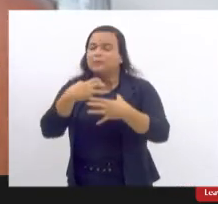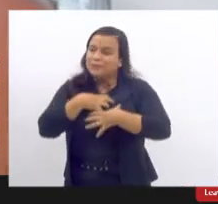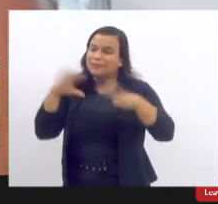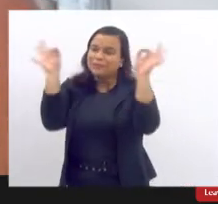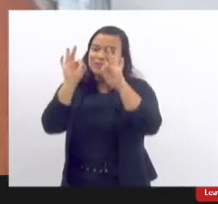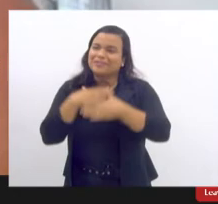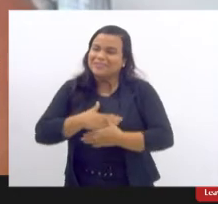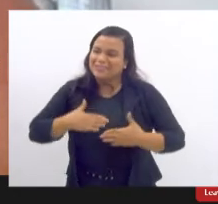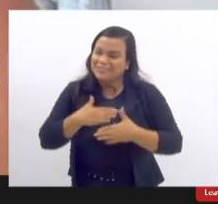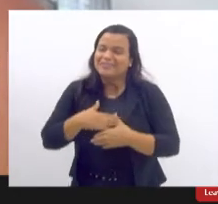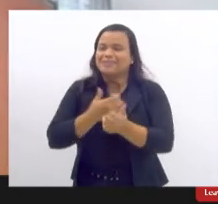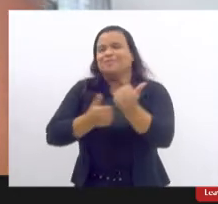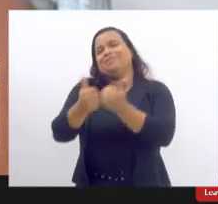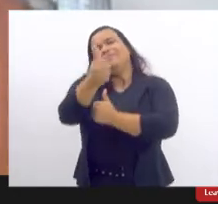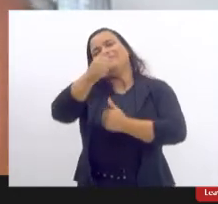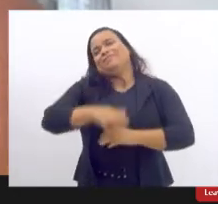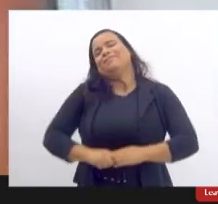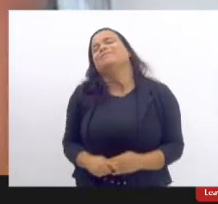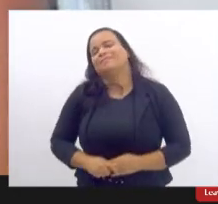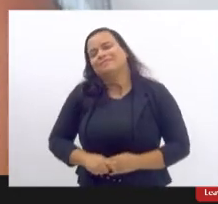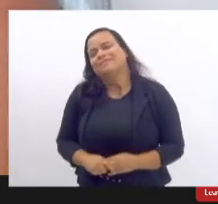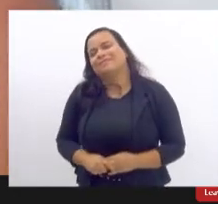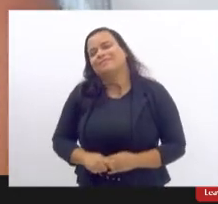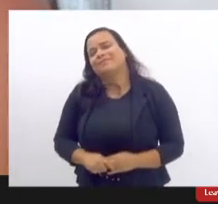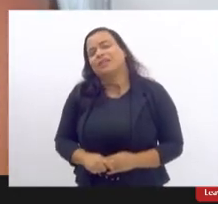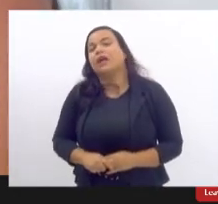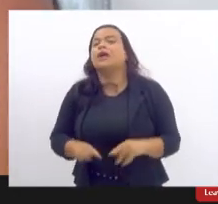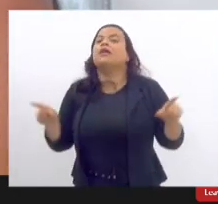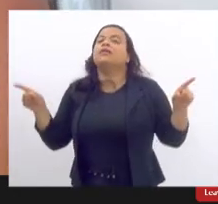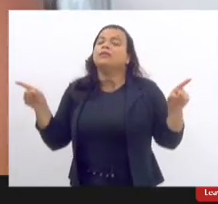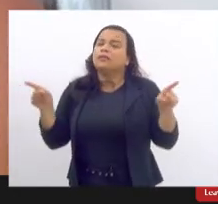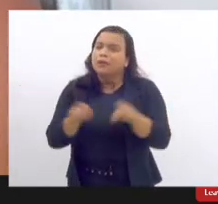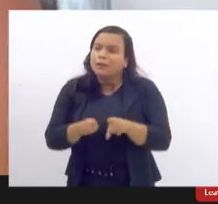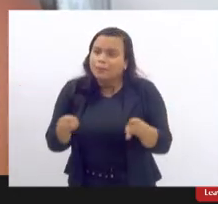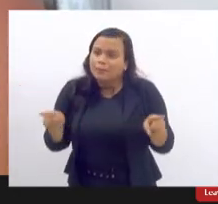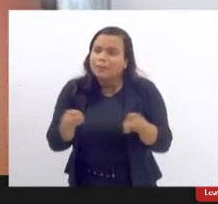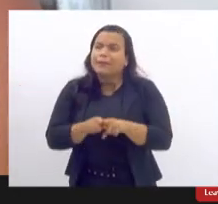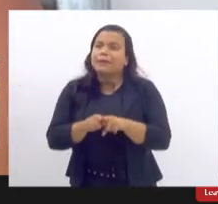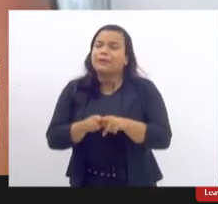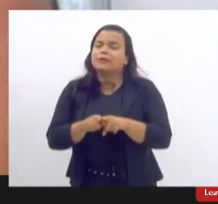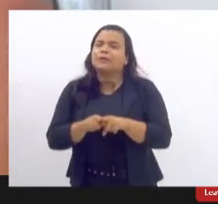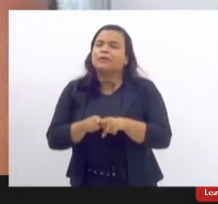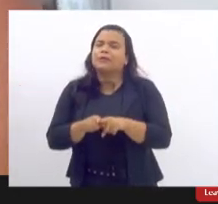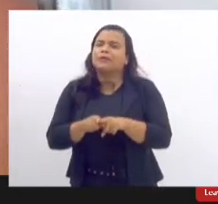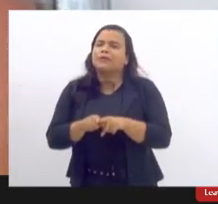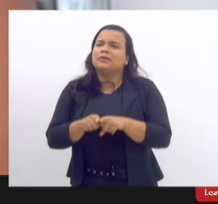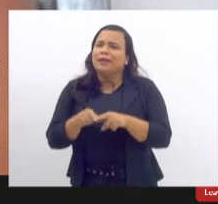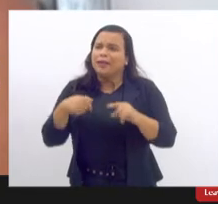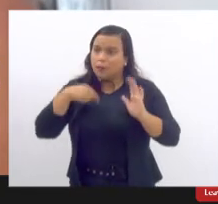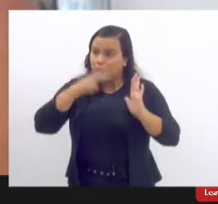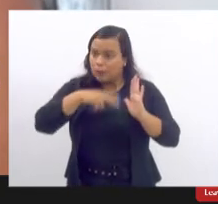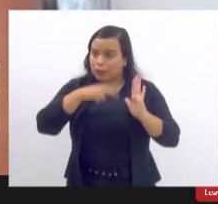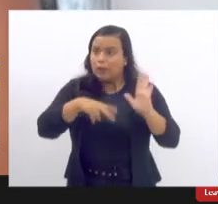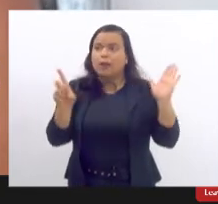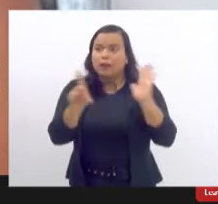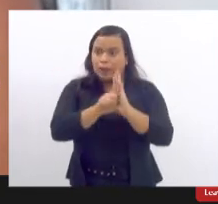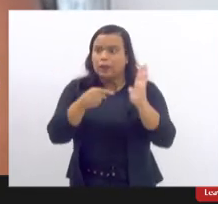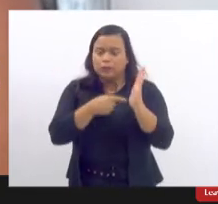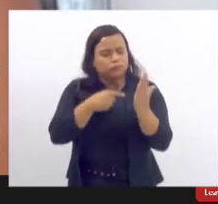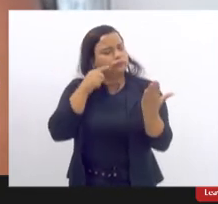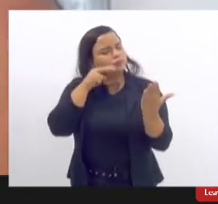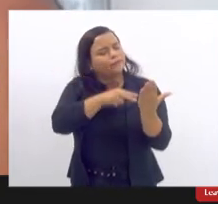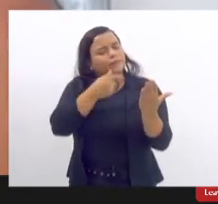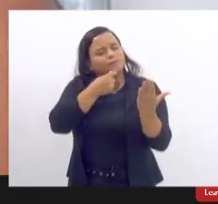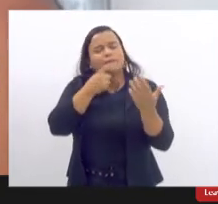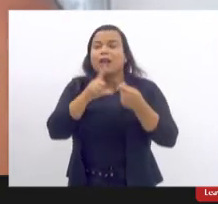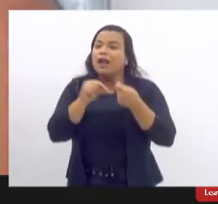realmente muito privilegiada e uma das coisas eu fui ler a sua lei né e o